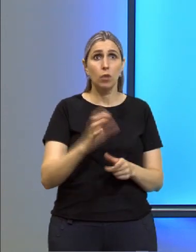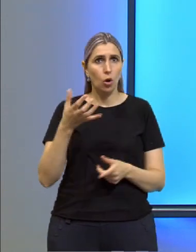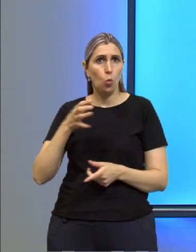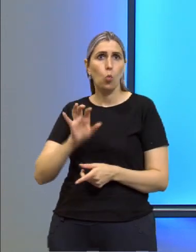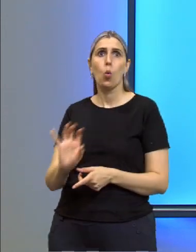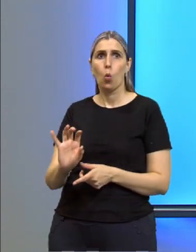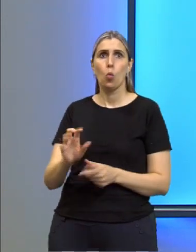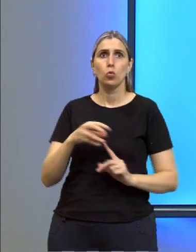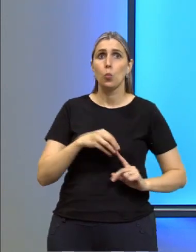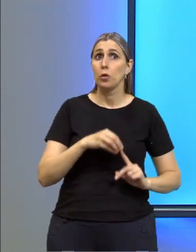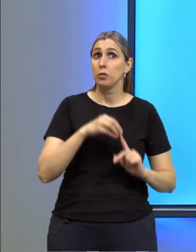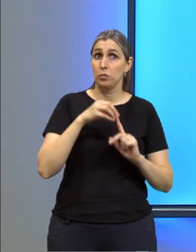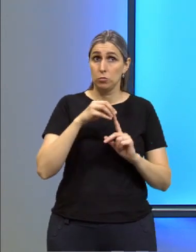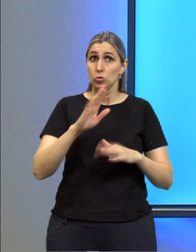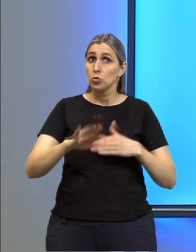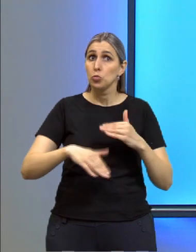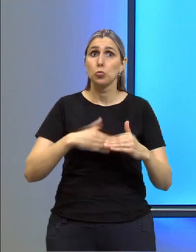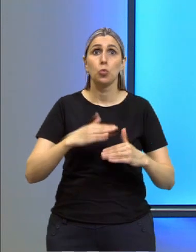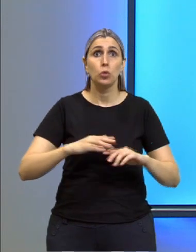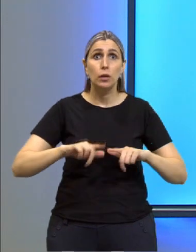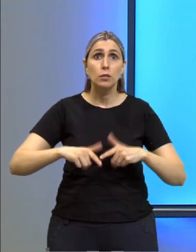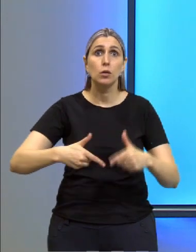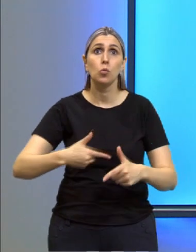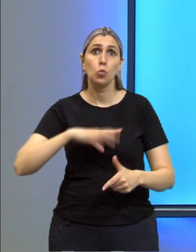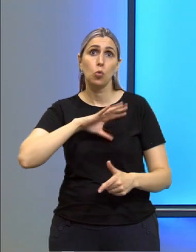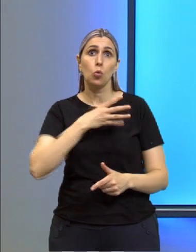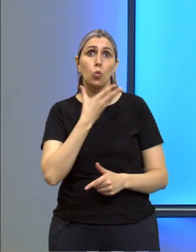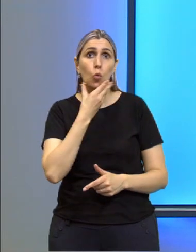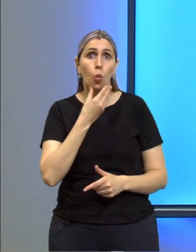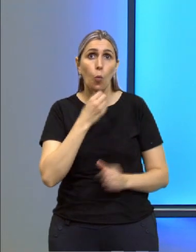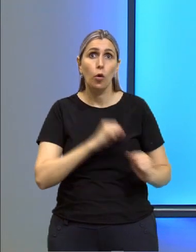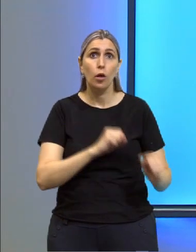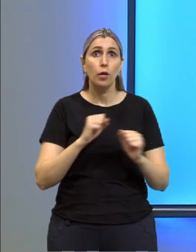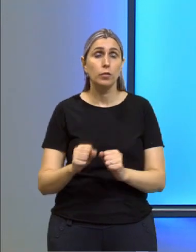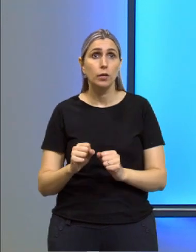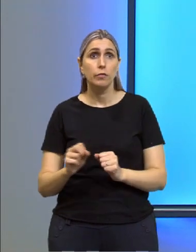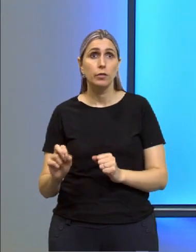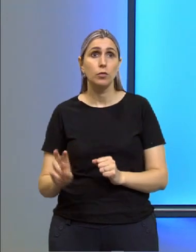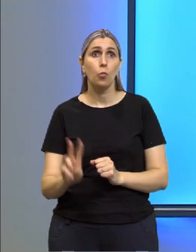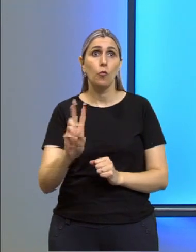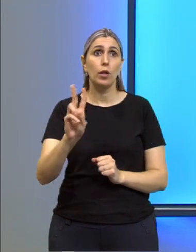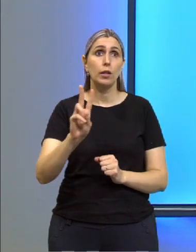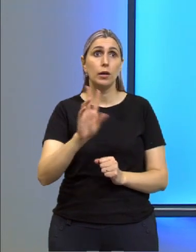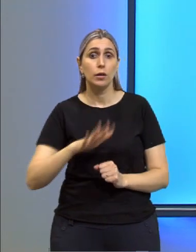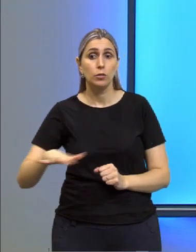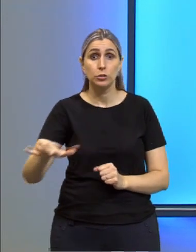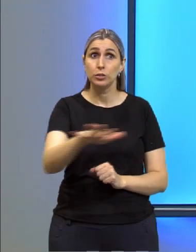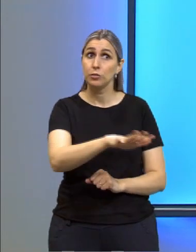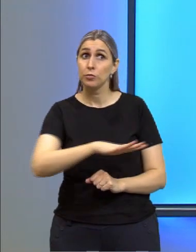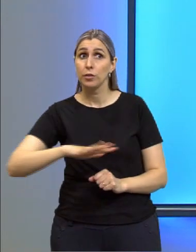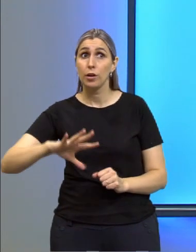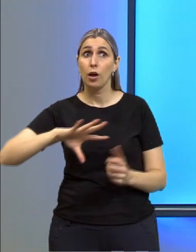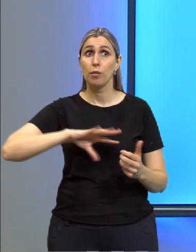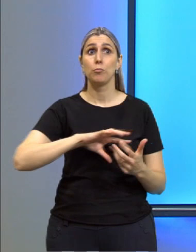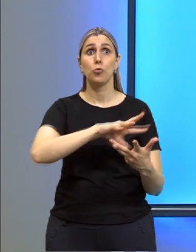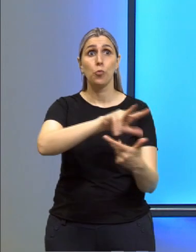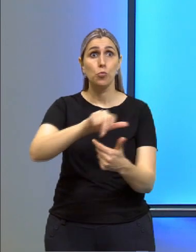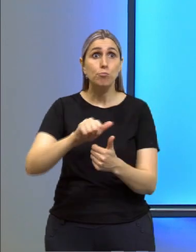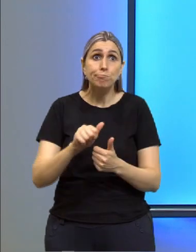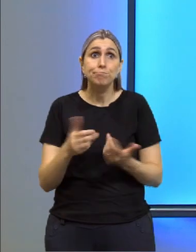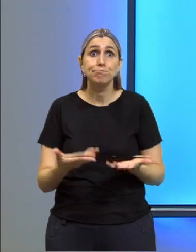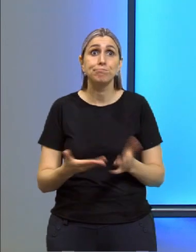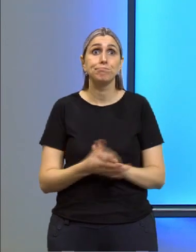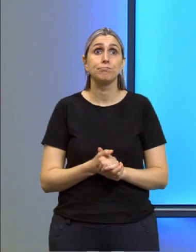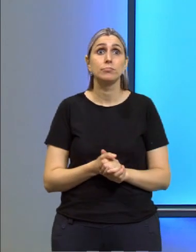Opõe-se ao princípio de que toda ação do homem possa valer como norma universal? Bom, parece-me que está